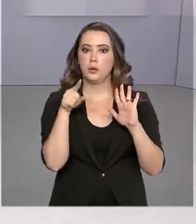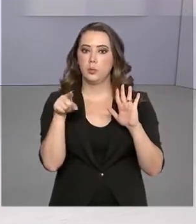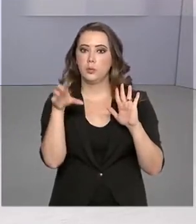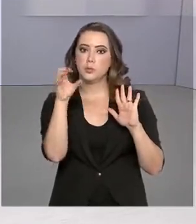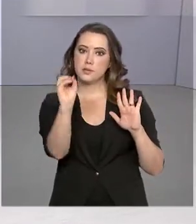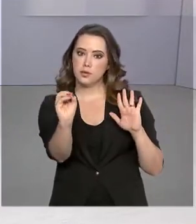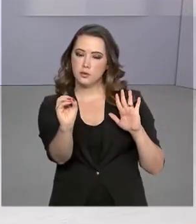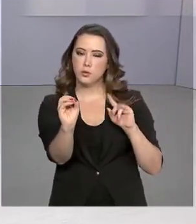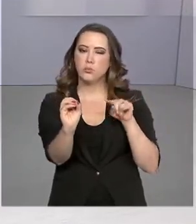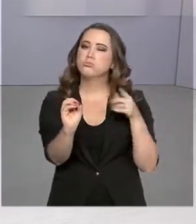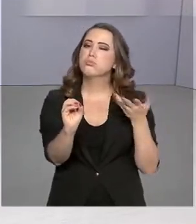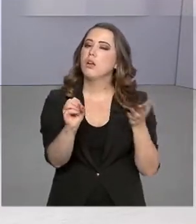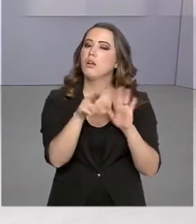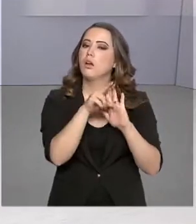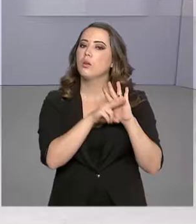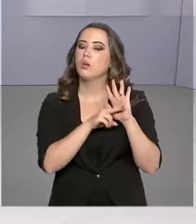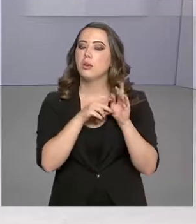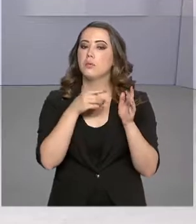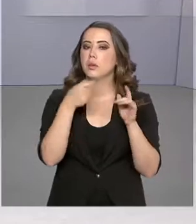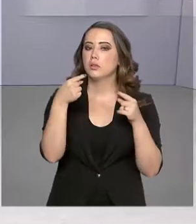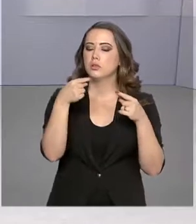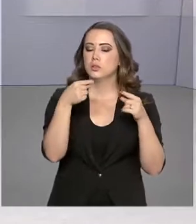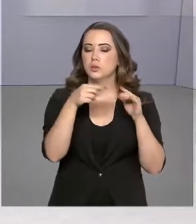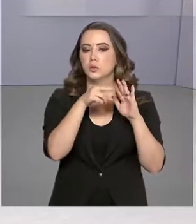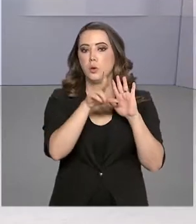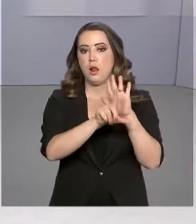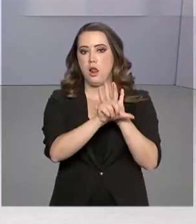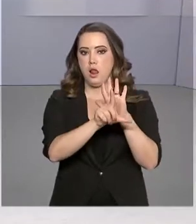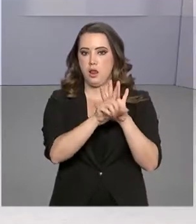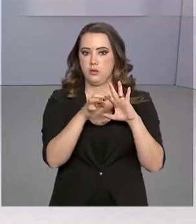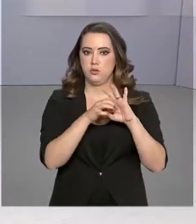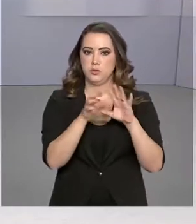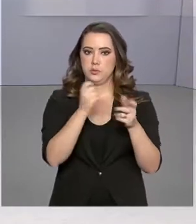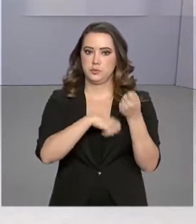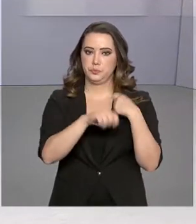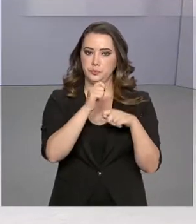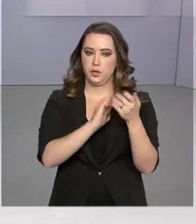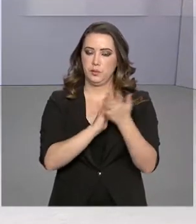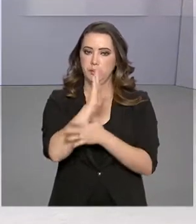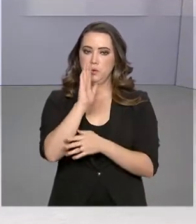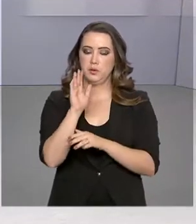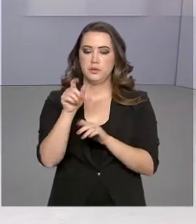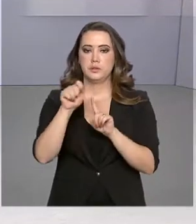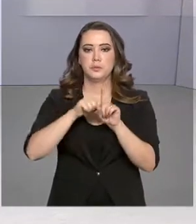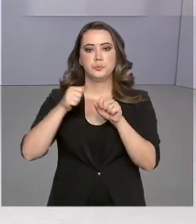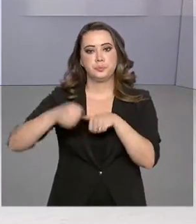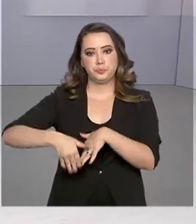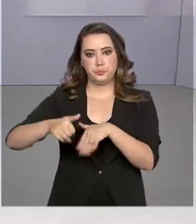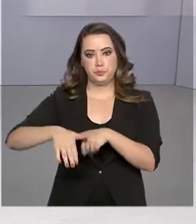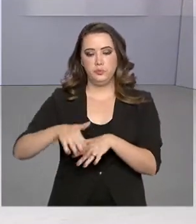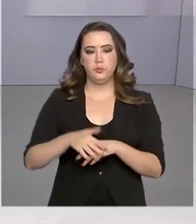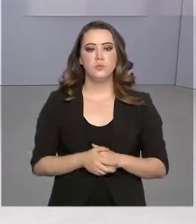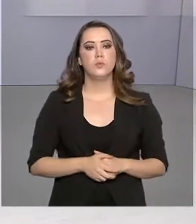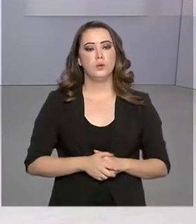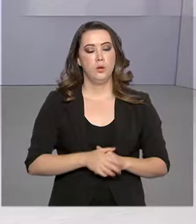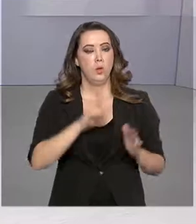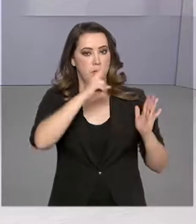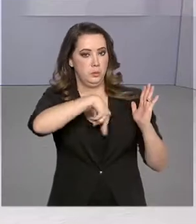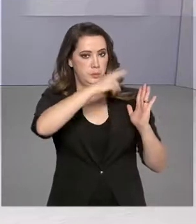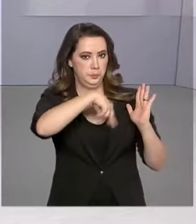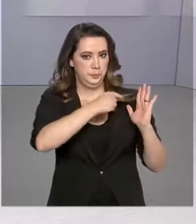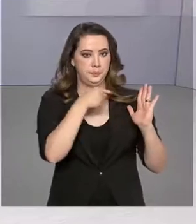.0, que regulamenta alguns dispositivos da Lei de Liberdade Econômica, sancionada em setembro deste ano. No texto,